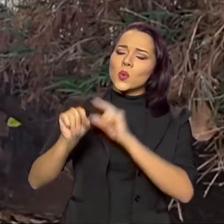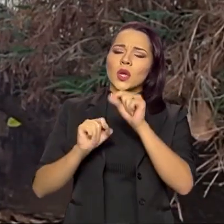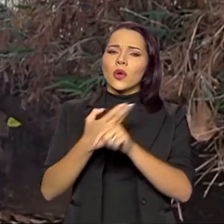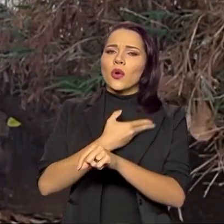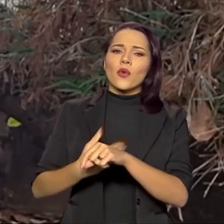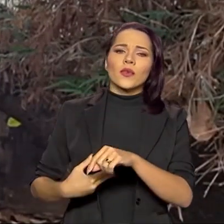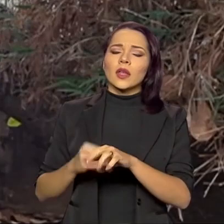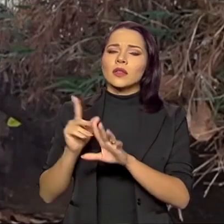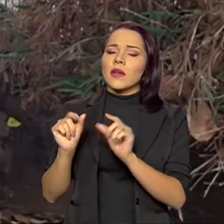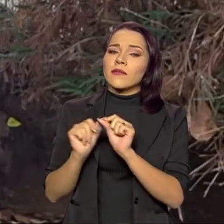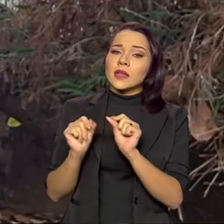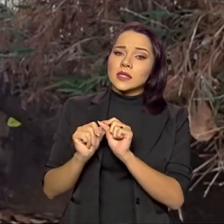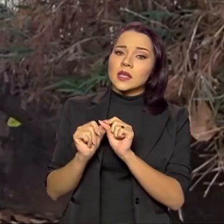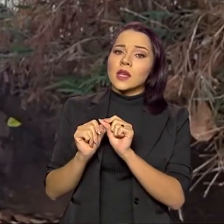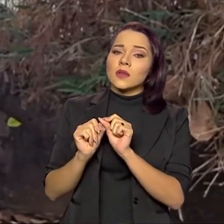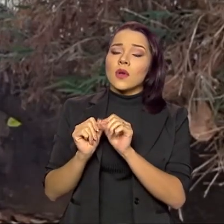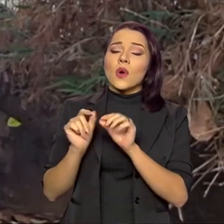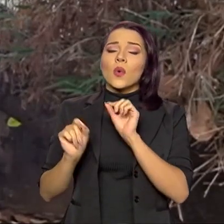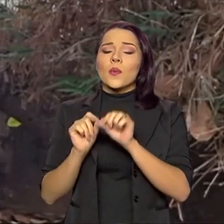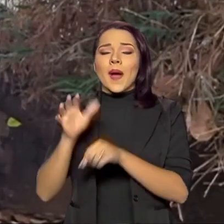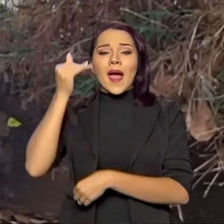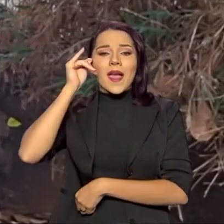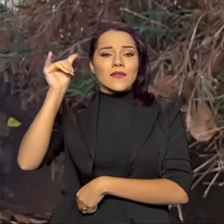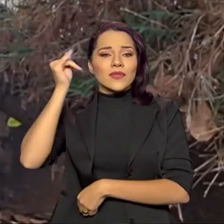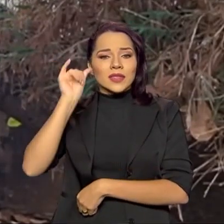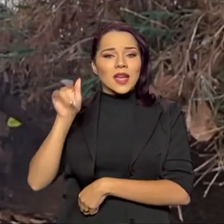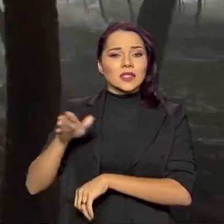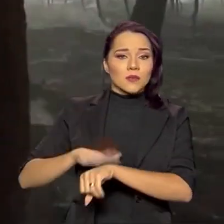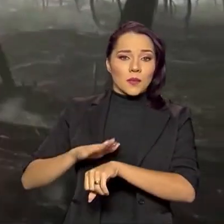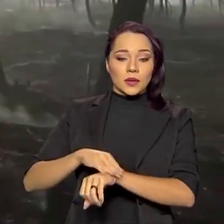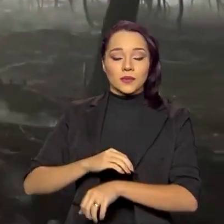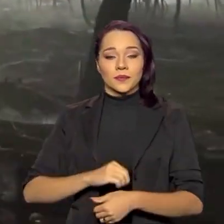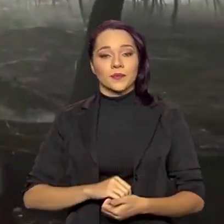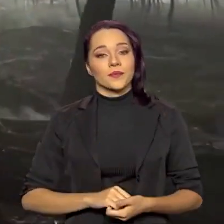preparando, se prevenindo para este momento.